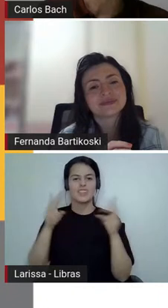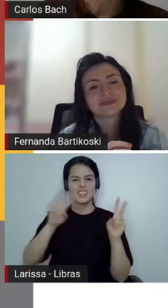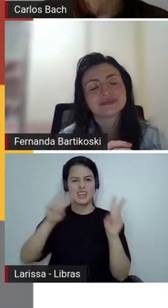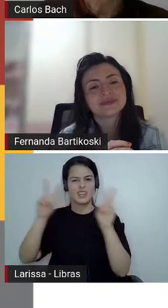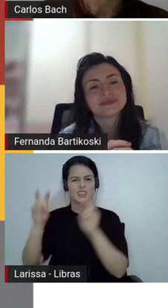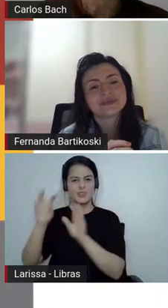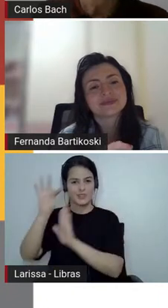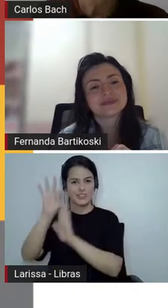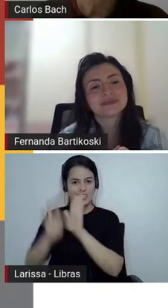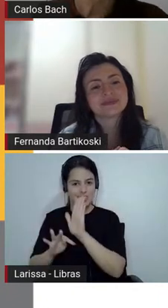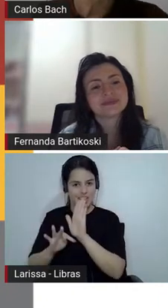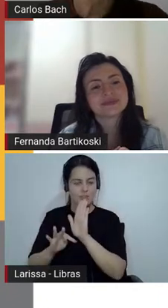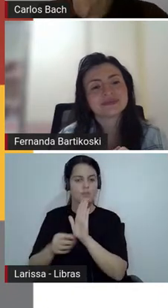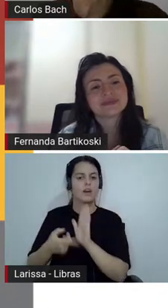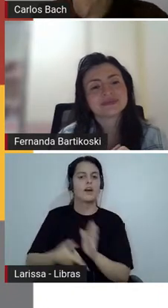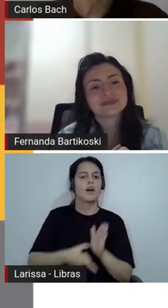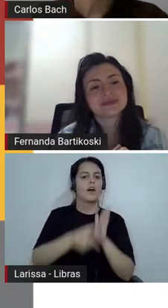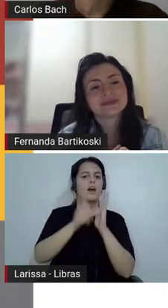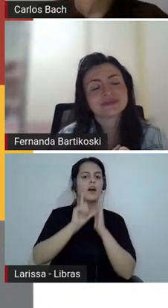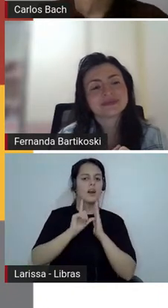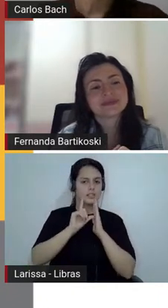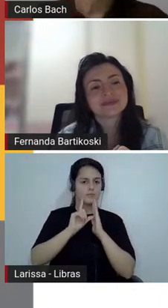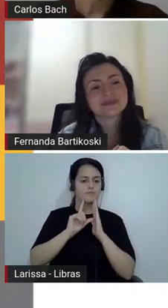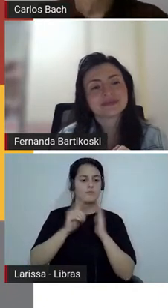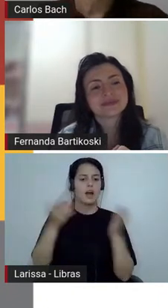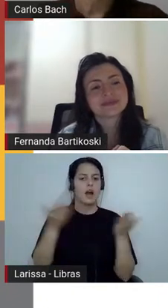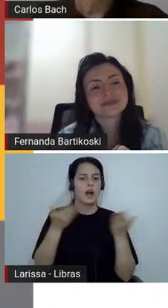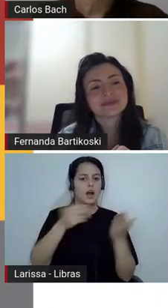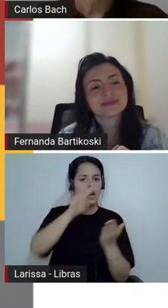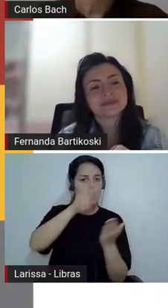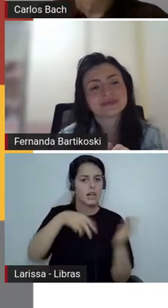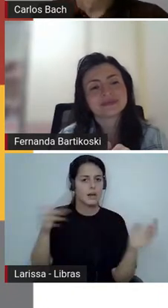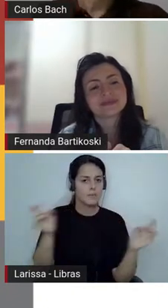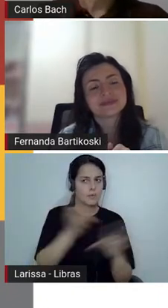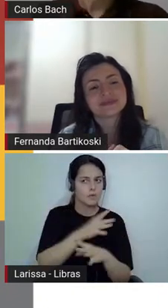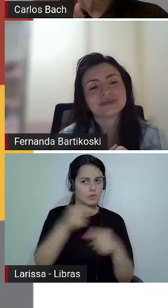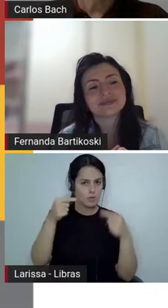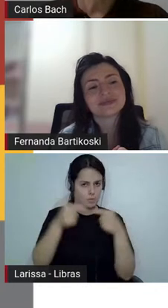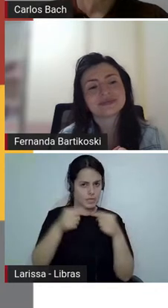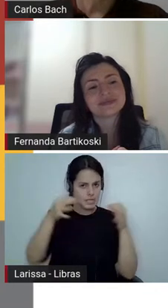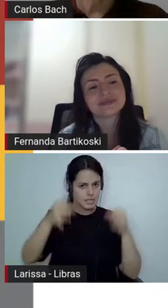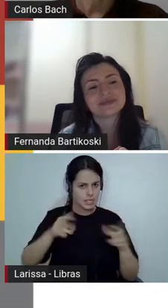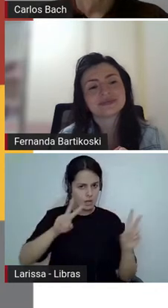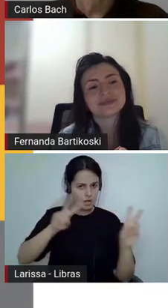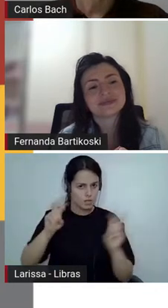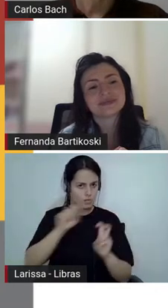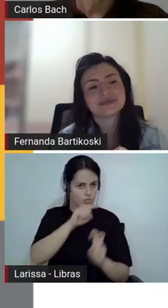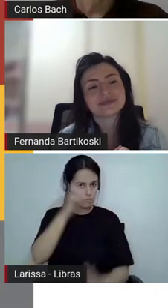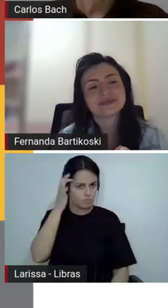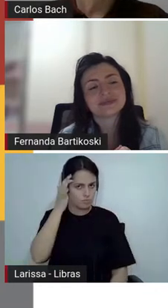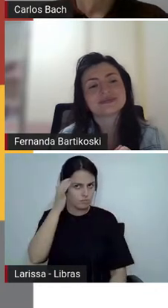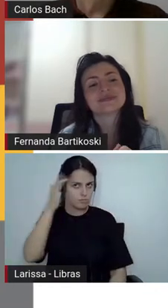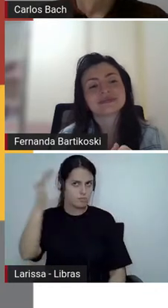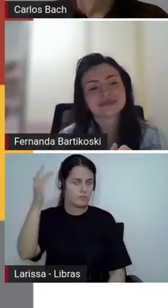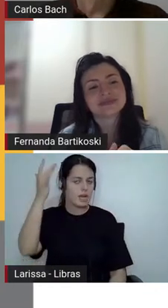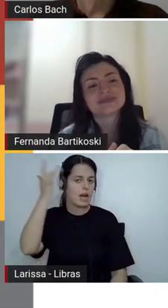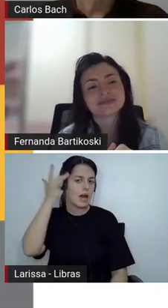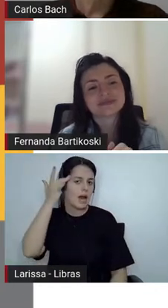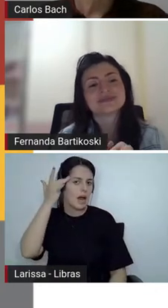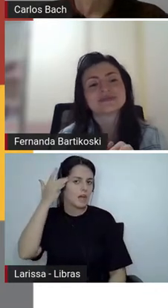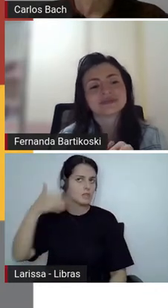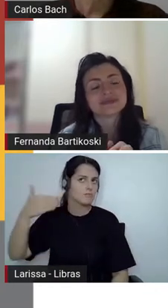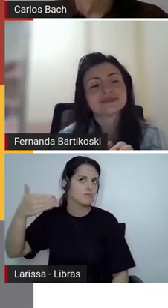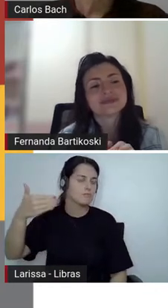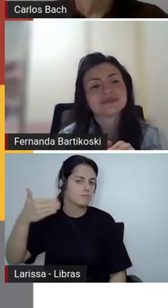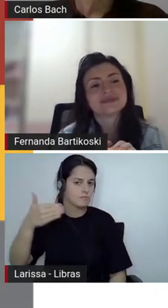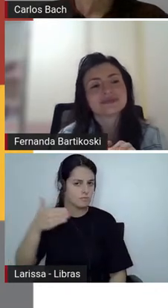leitura as suas expectativas se concretizaram isso aqui é importante é importante que a